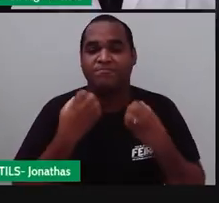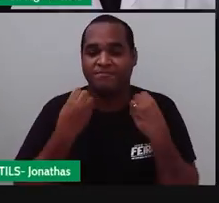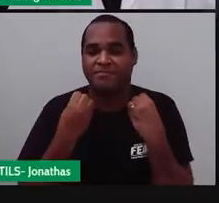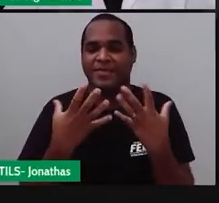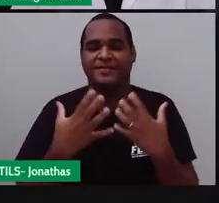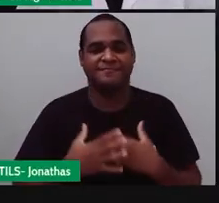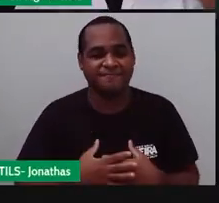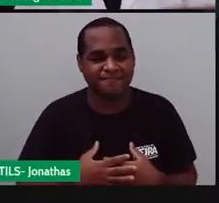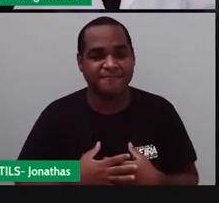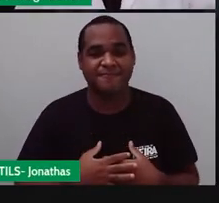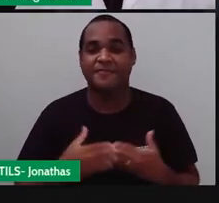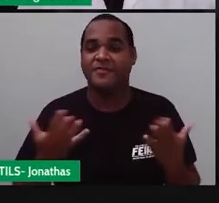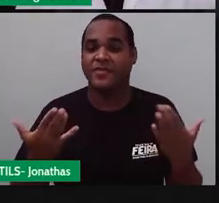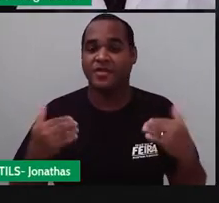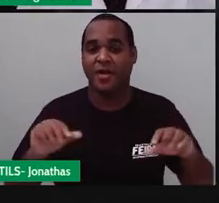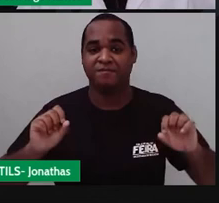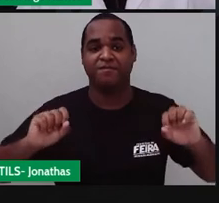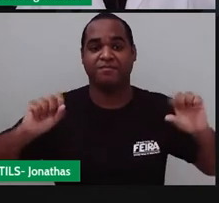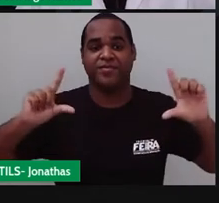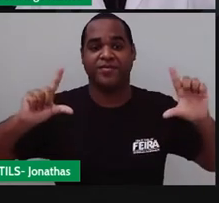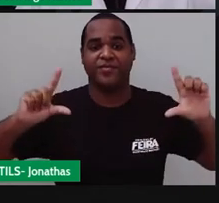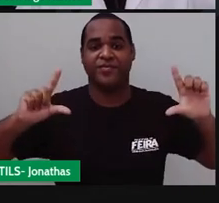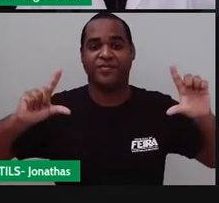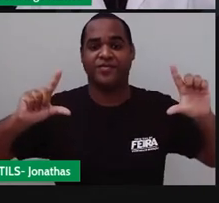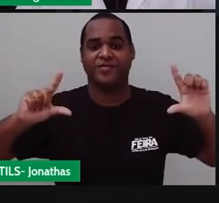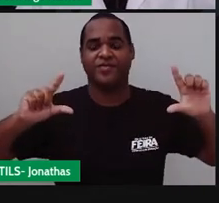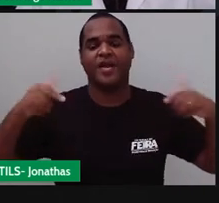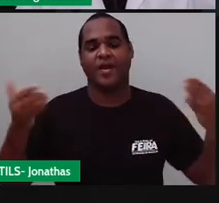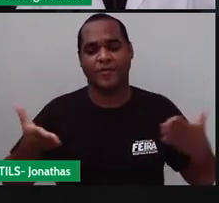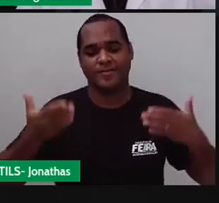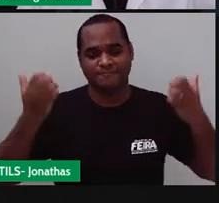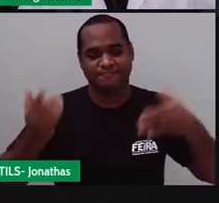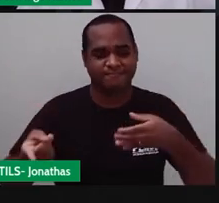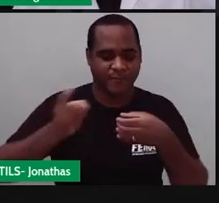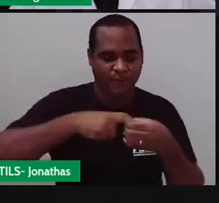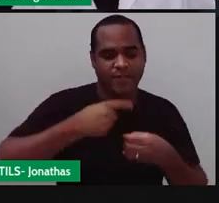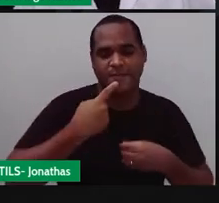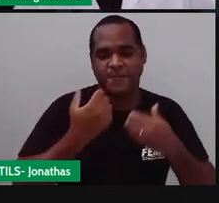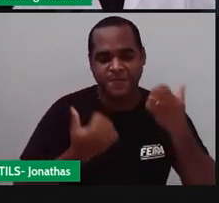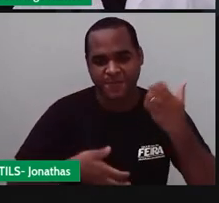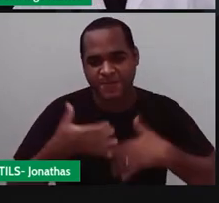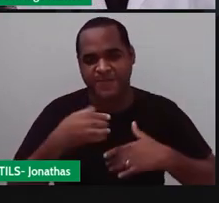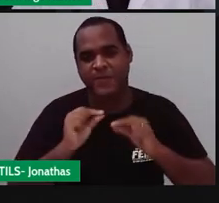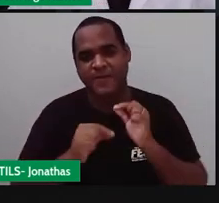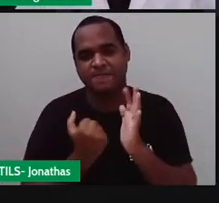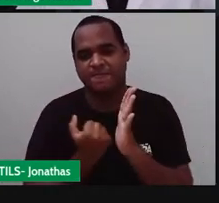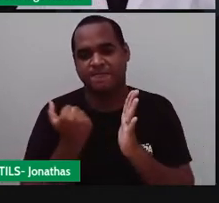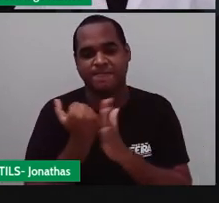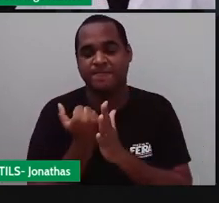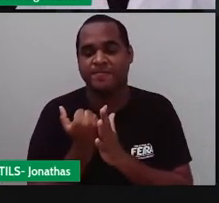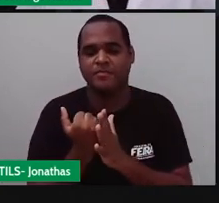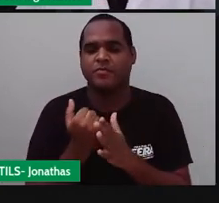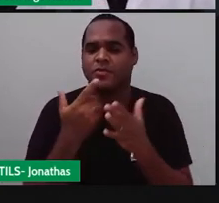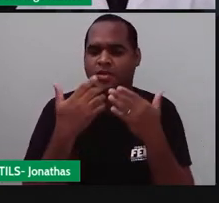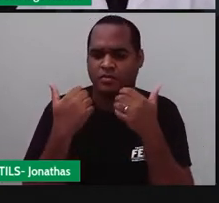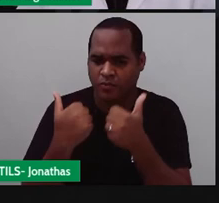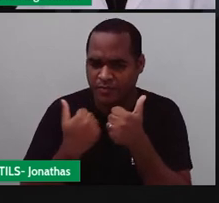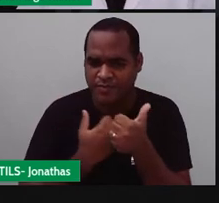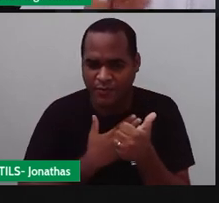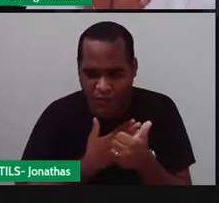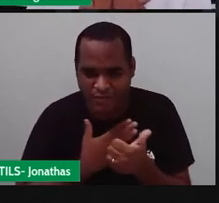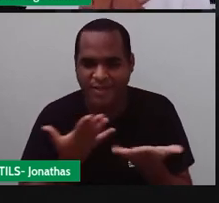bom então já fomos ao quadro né agora voltamos aqui e curtiu a aula